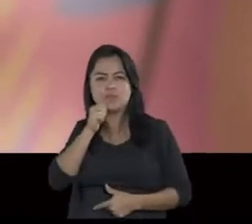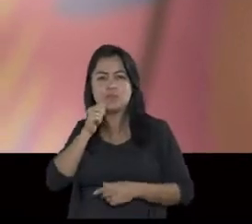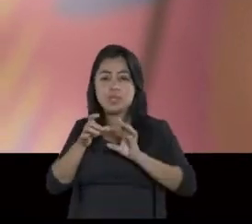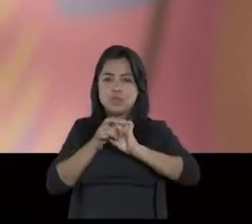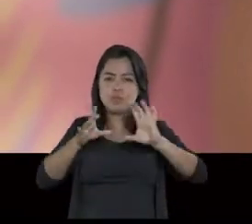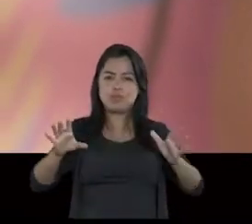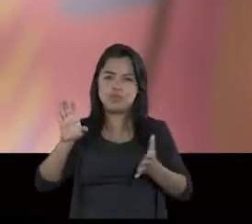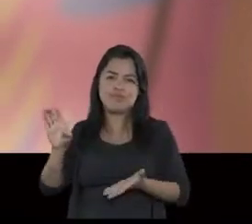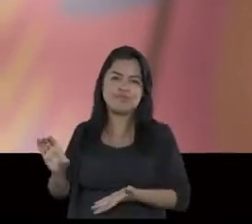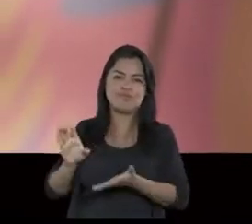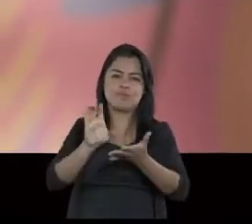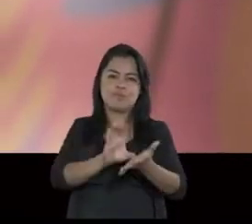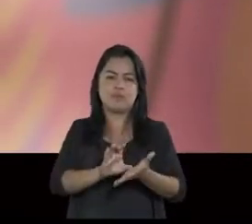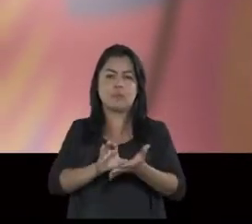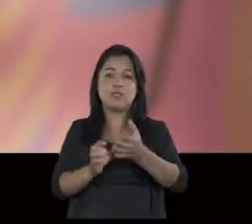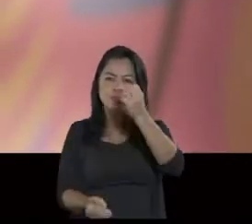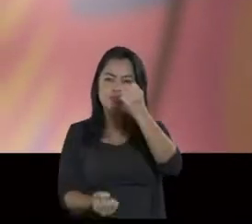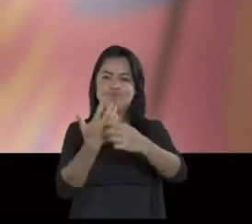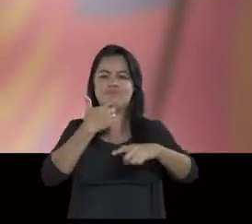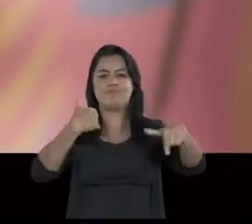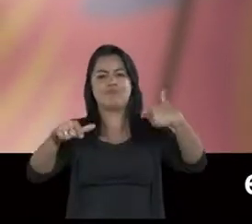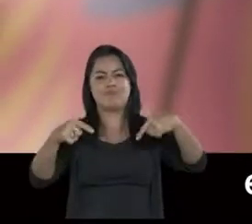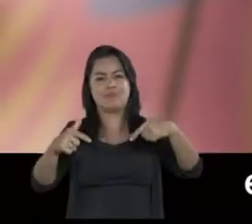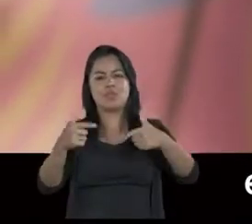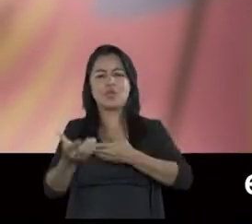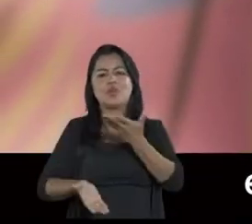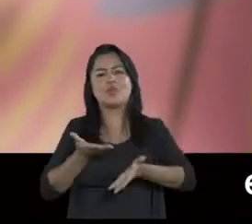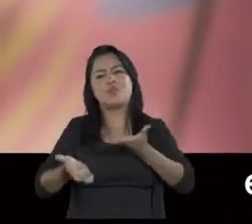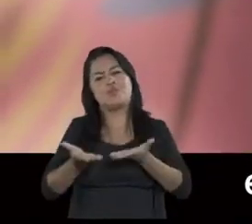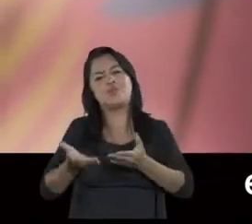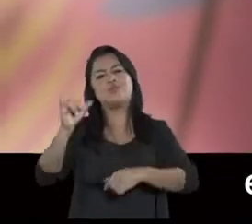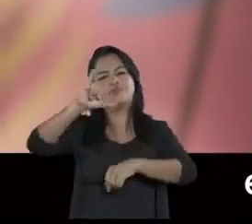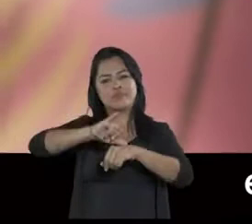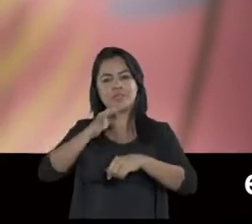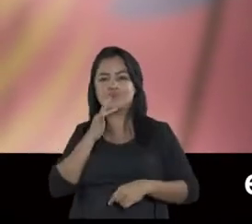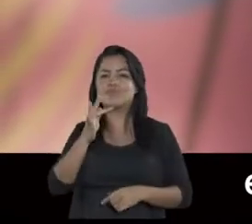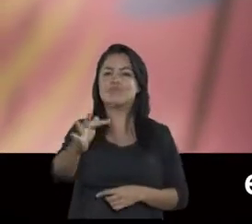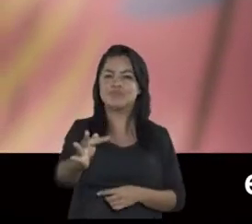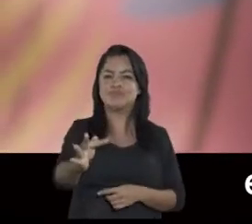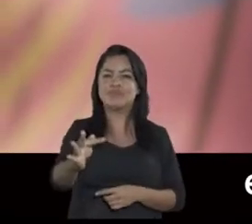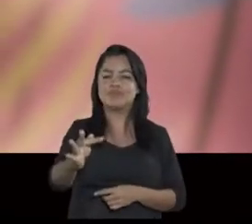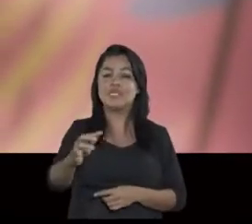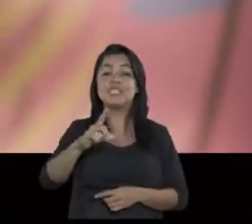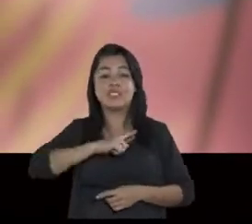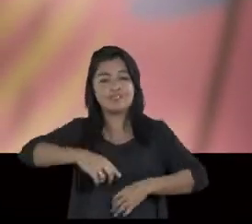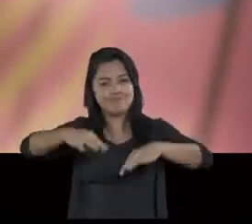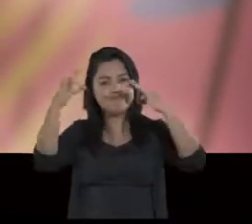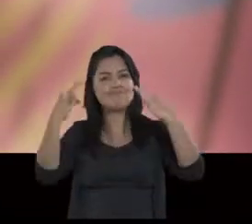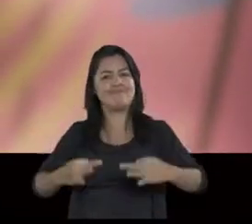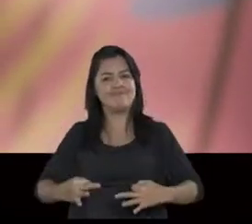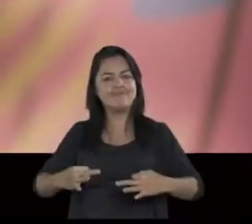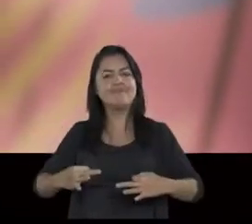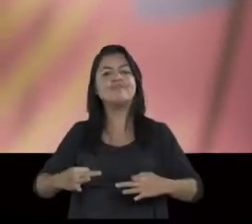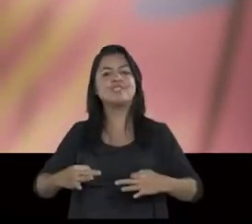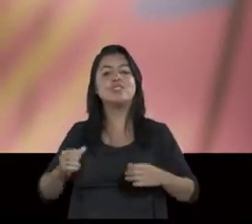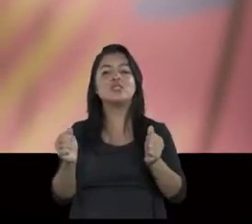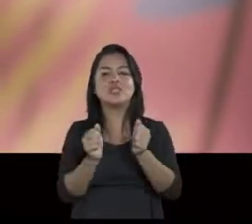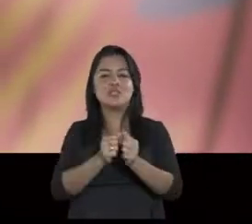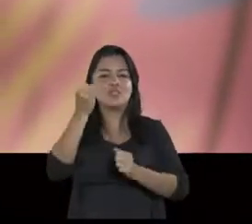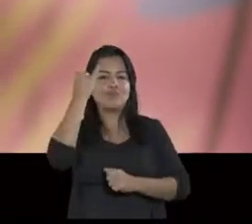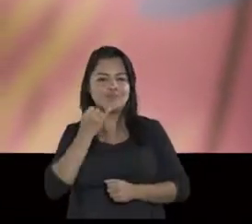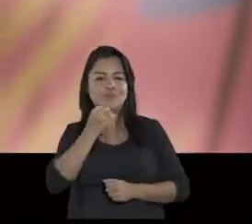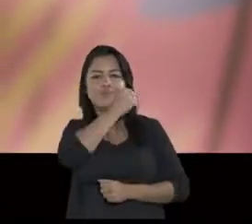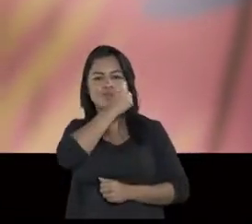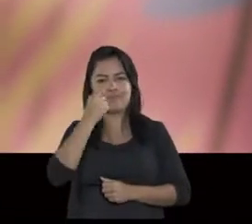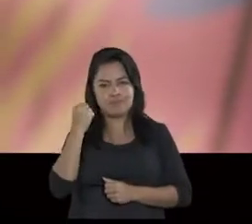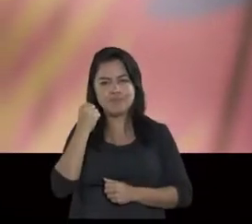liberando os recursos que estão gerando empregos e preparando a nossa capital para o futuro. Eu tenho certeza que com Josiel